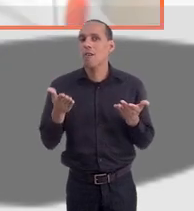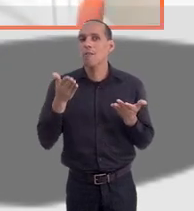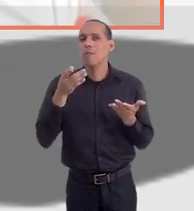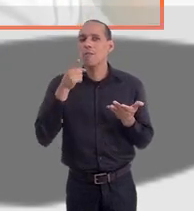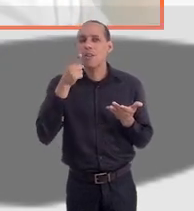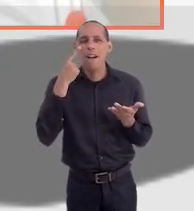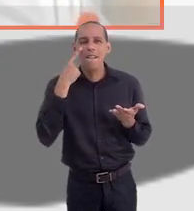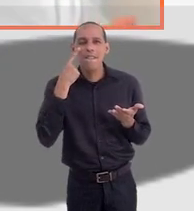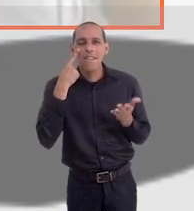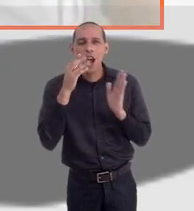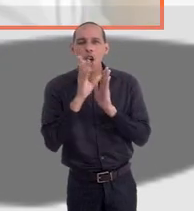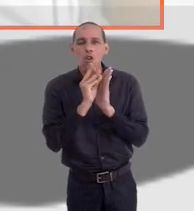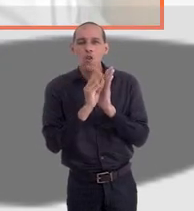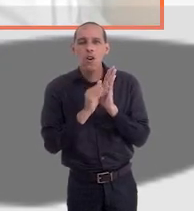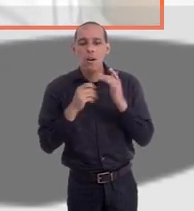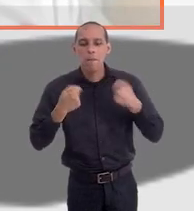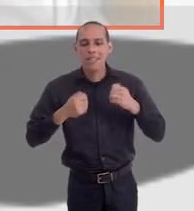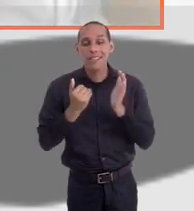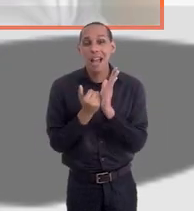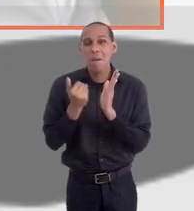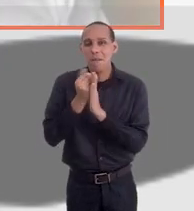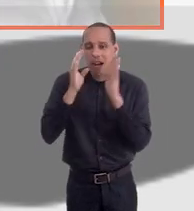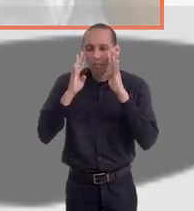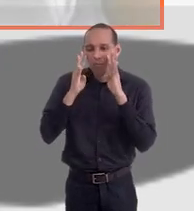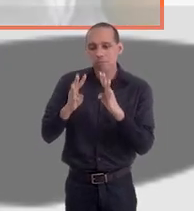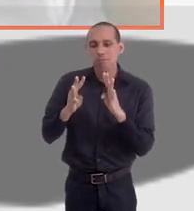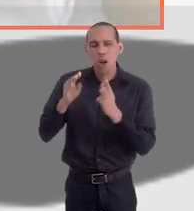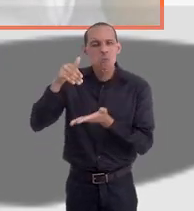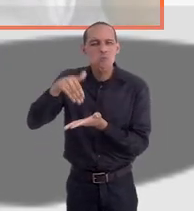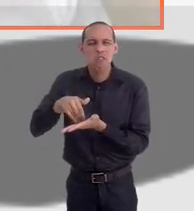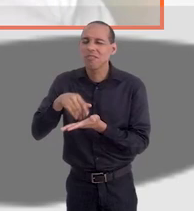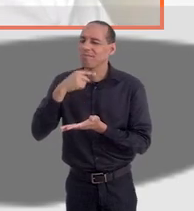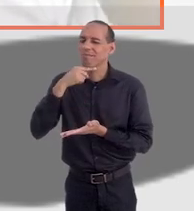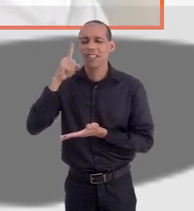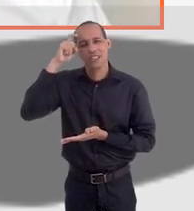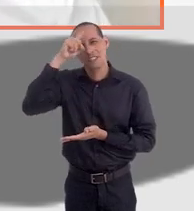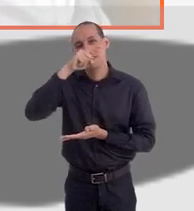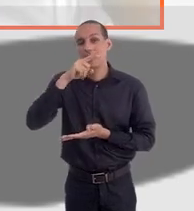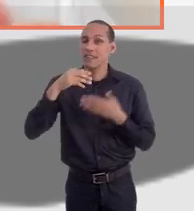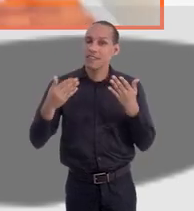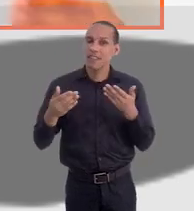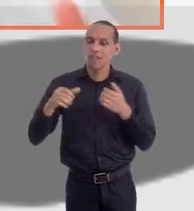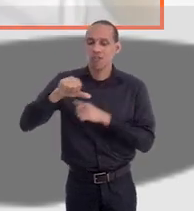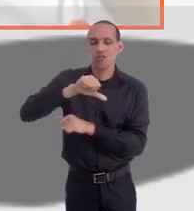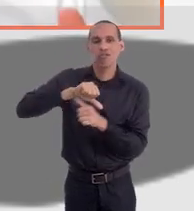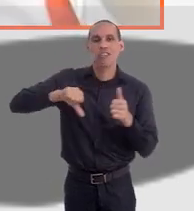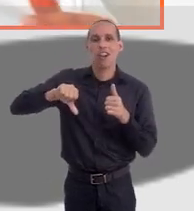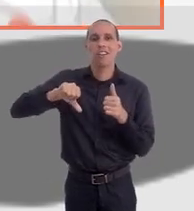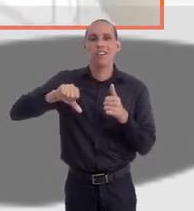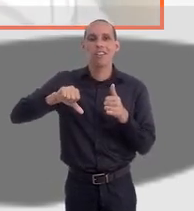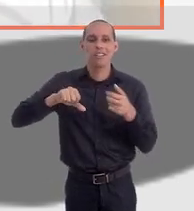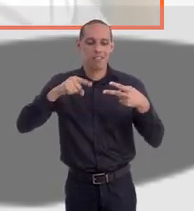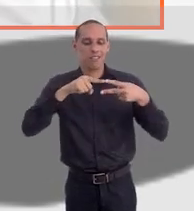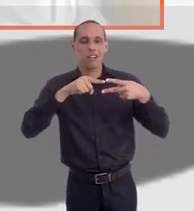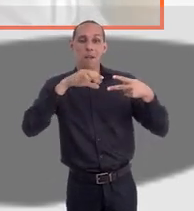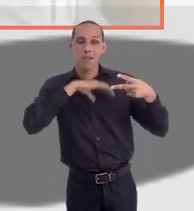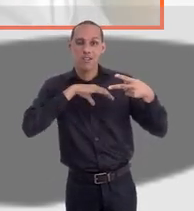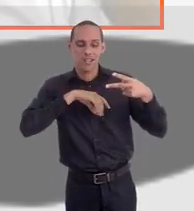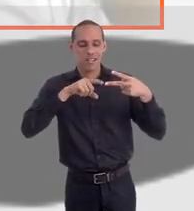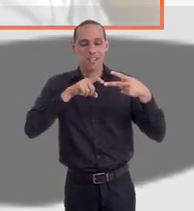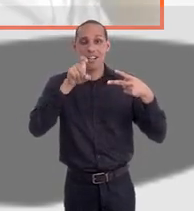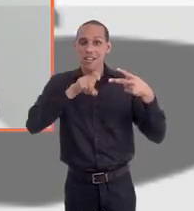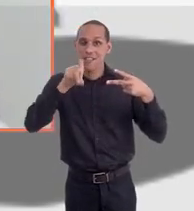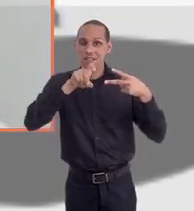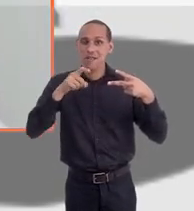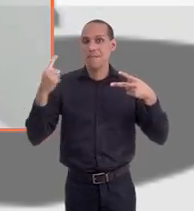aquele conteúdo que te exige mais por último, senão você vai ter dificuldade. Então, recomendações. Não deixe a língua portuguesa e informática por